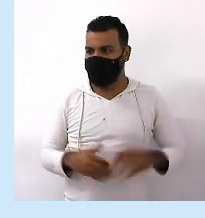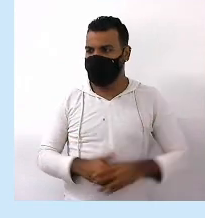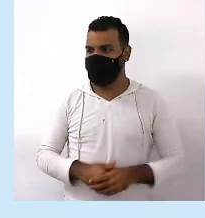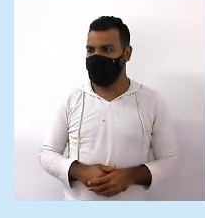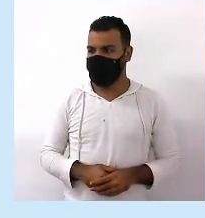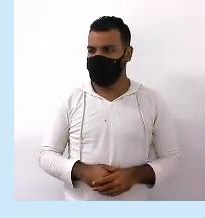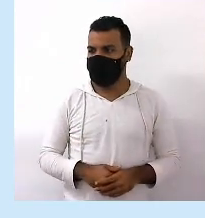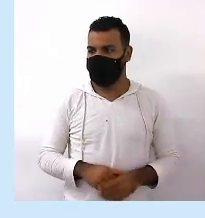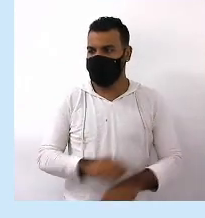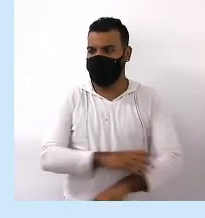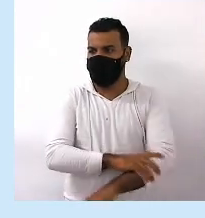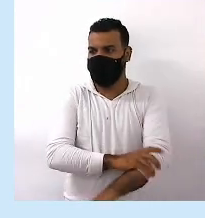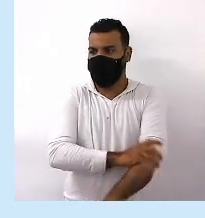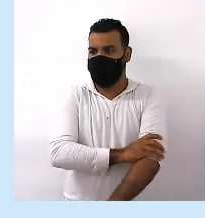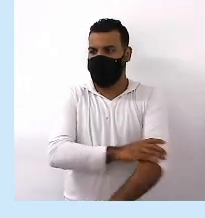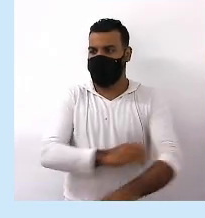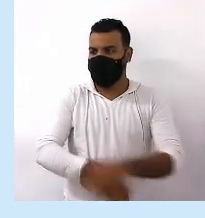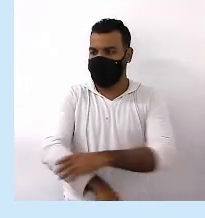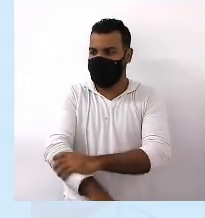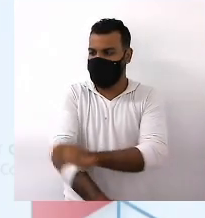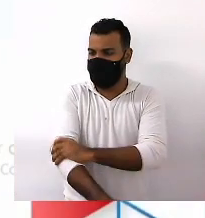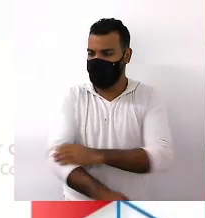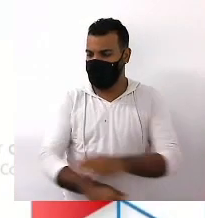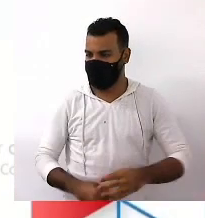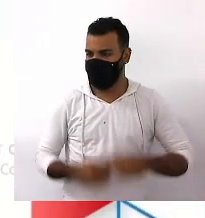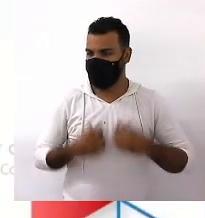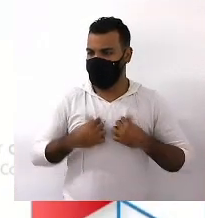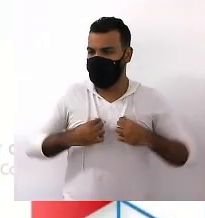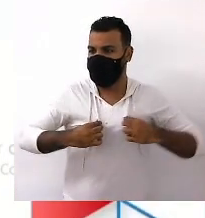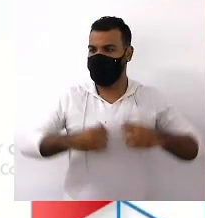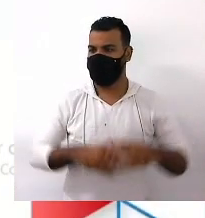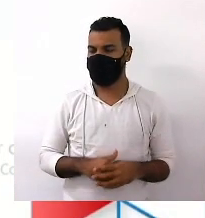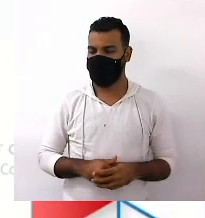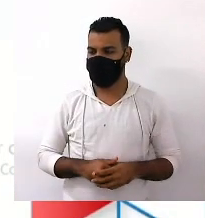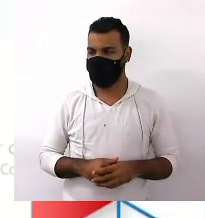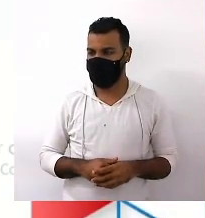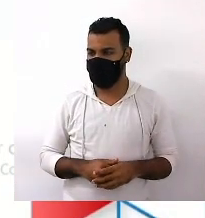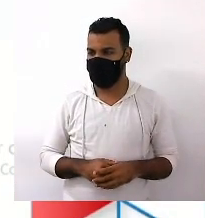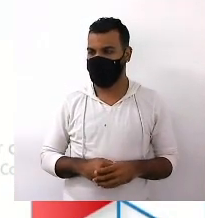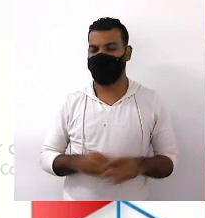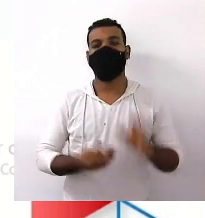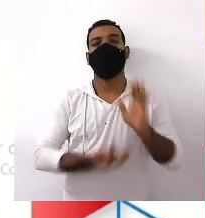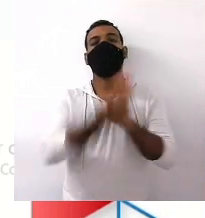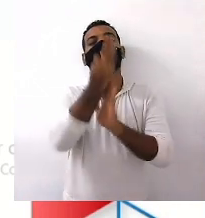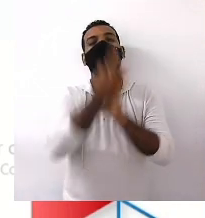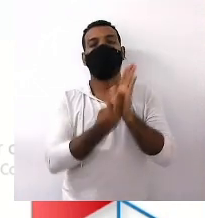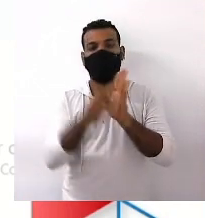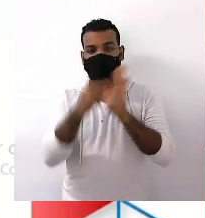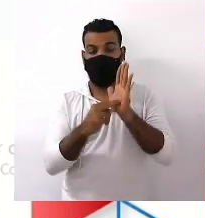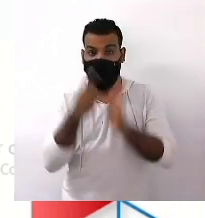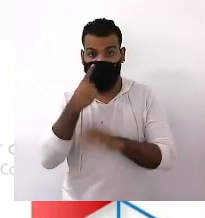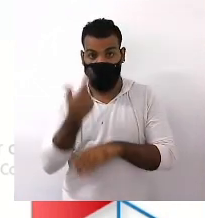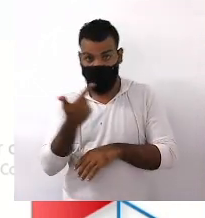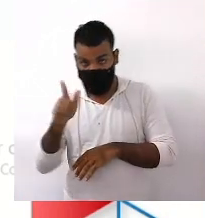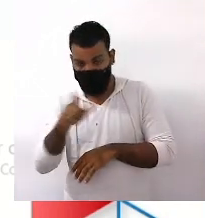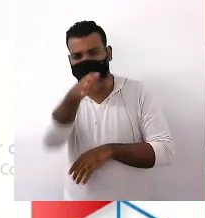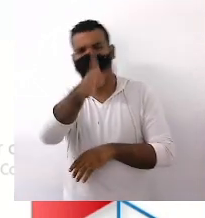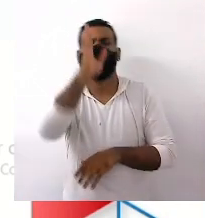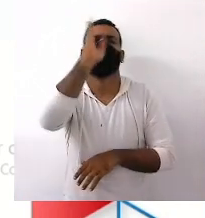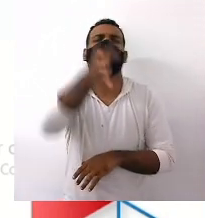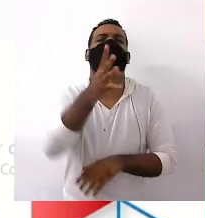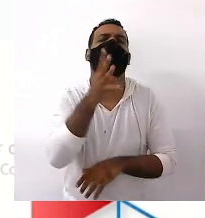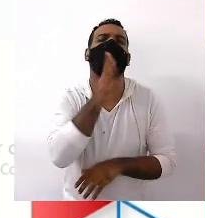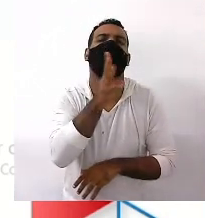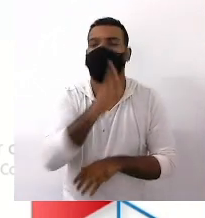frente Então me acompanha aí No próximo slide Observe Outro texto normativo Esse com certeza Você já ouviu falar